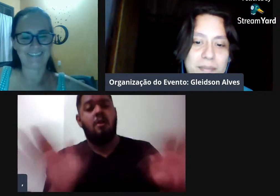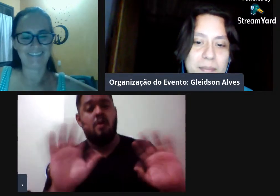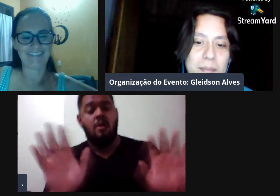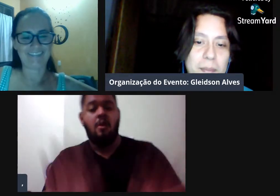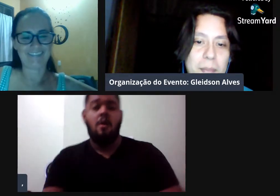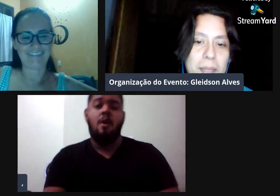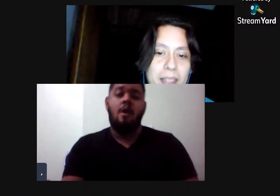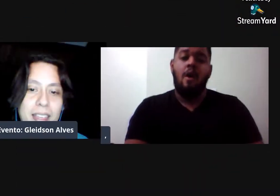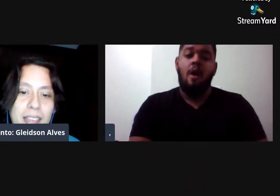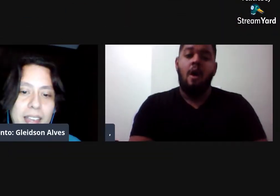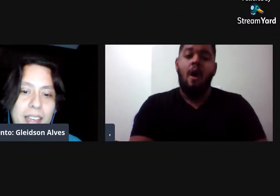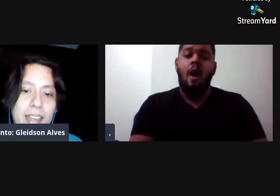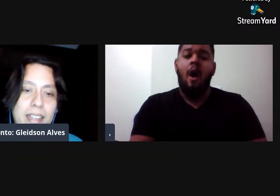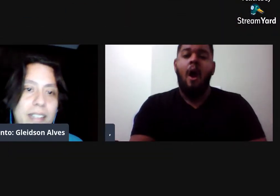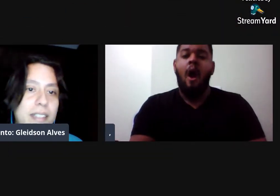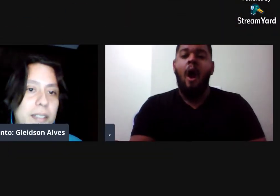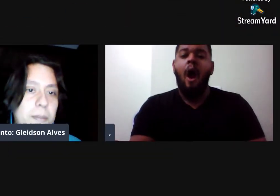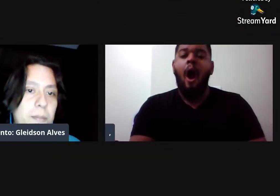mais.